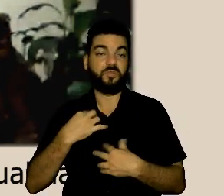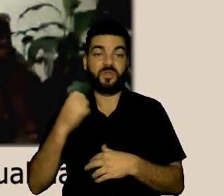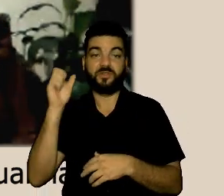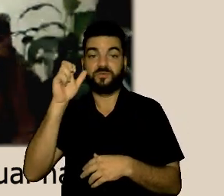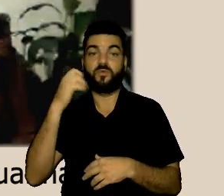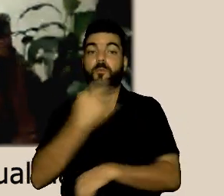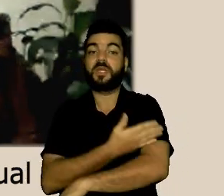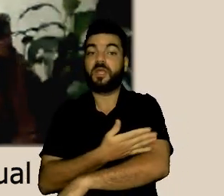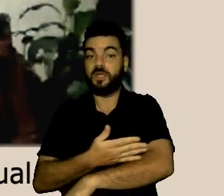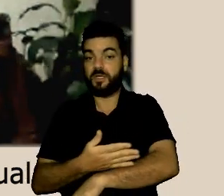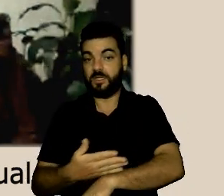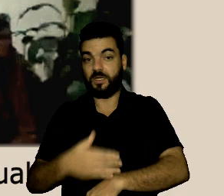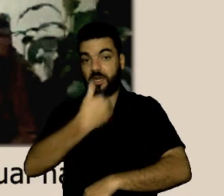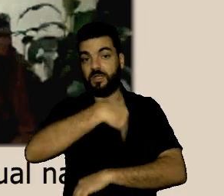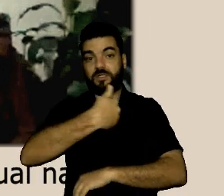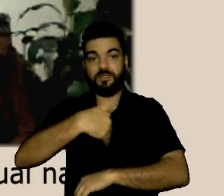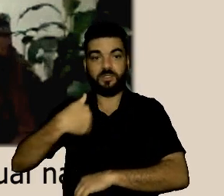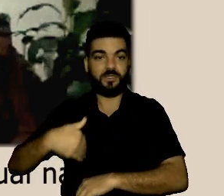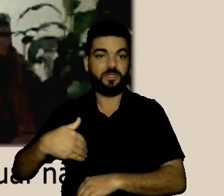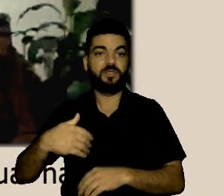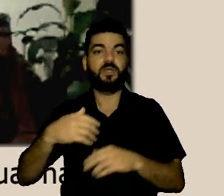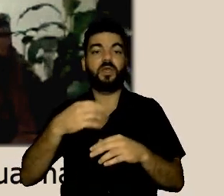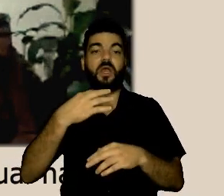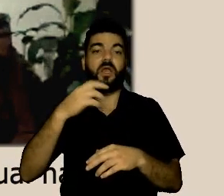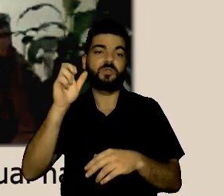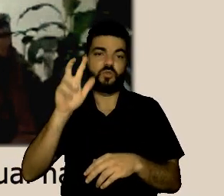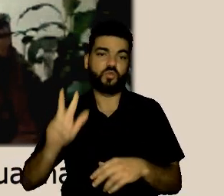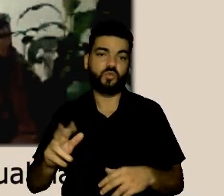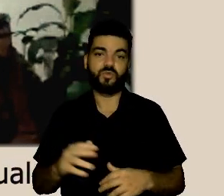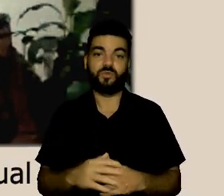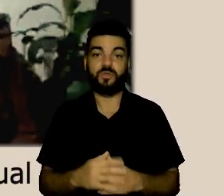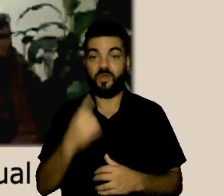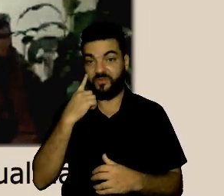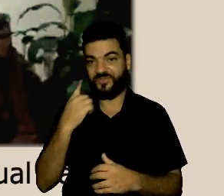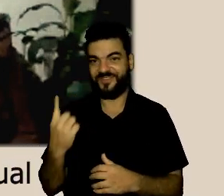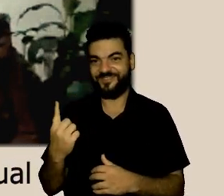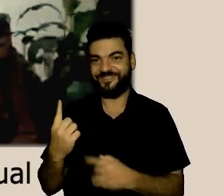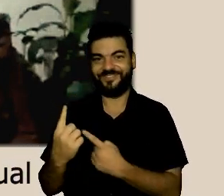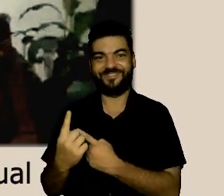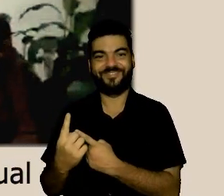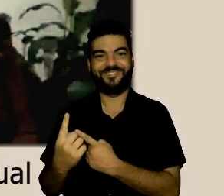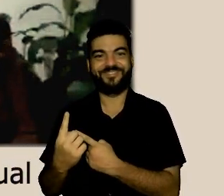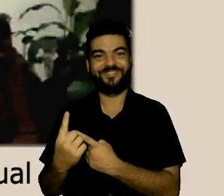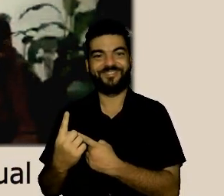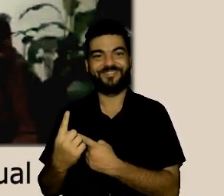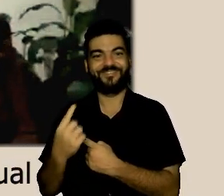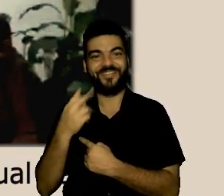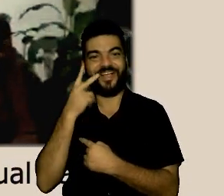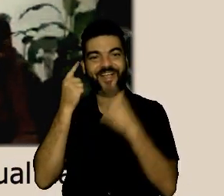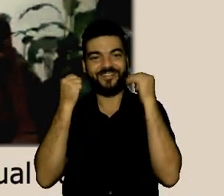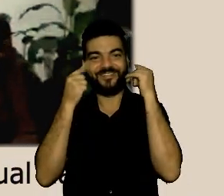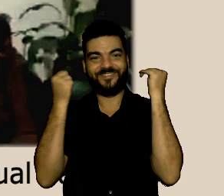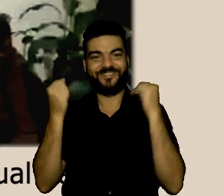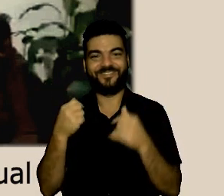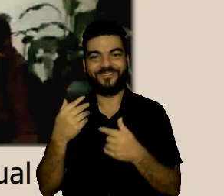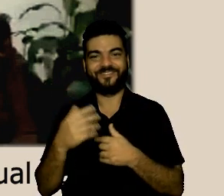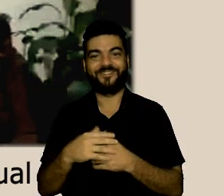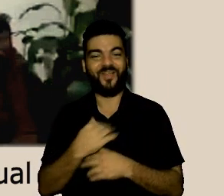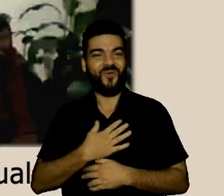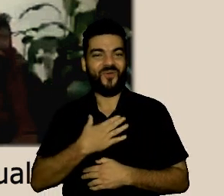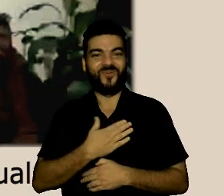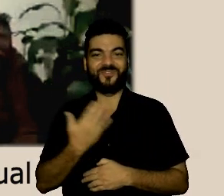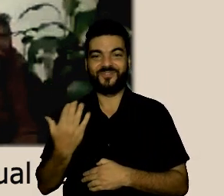tenho nenhum adereço então apenas com uma camisa azul desculpe branca de listras finas azuis e pra minha sorte